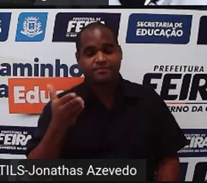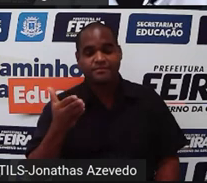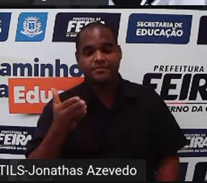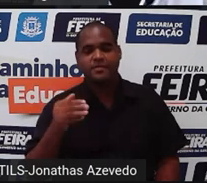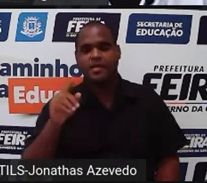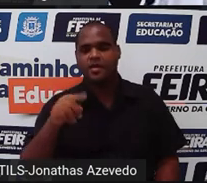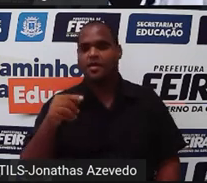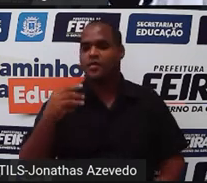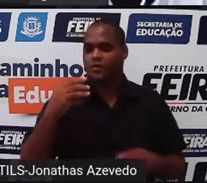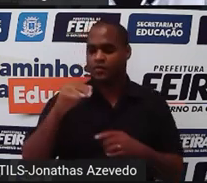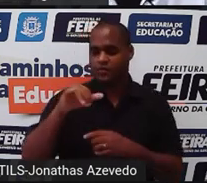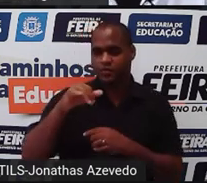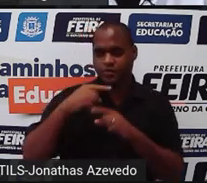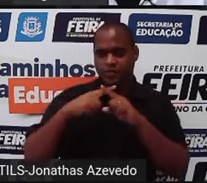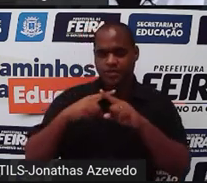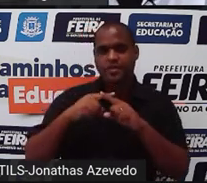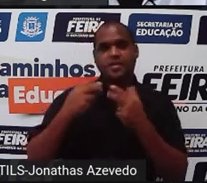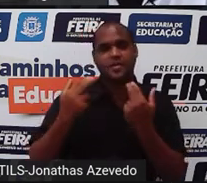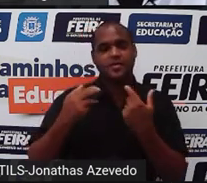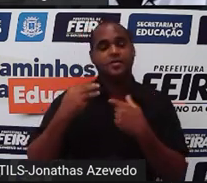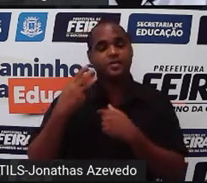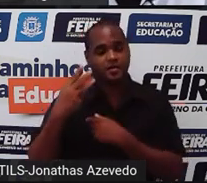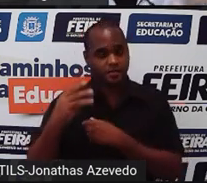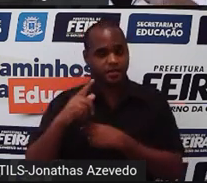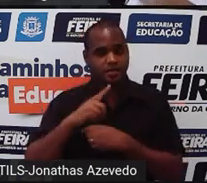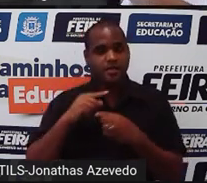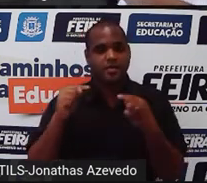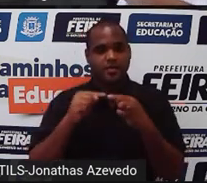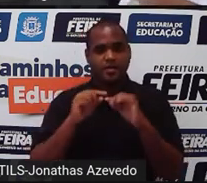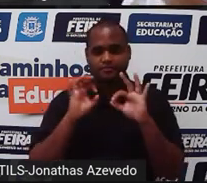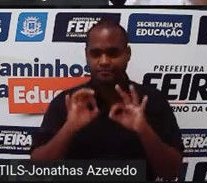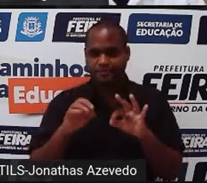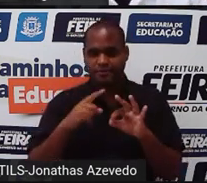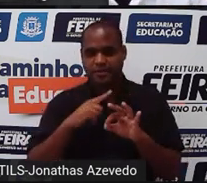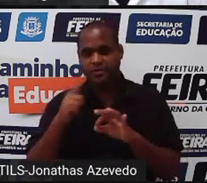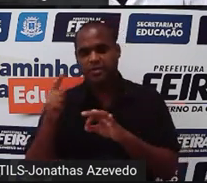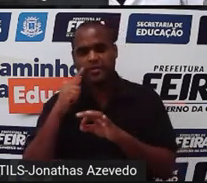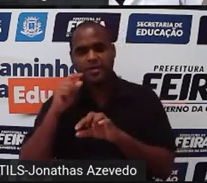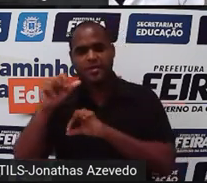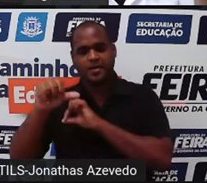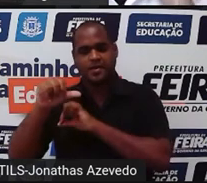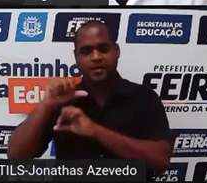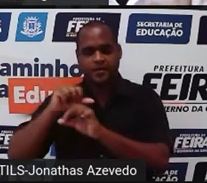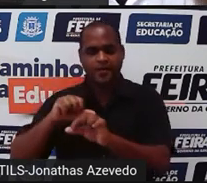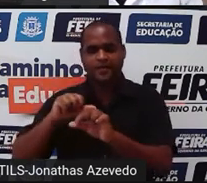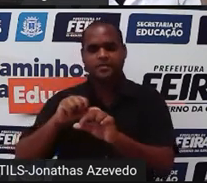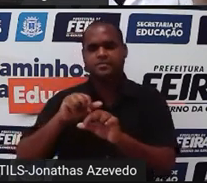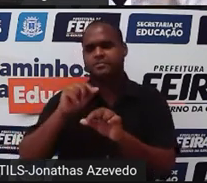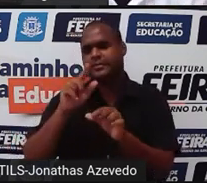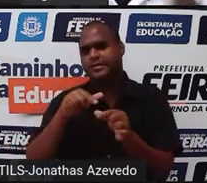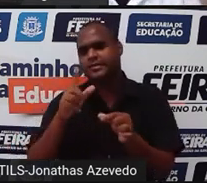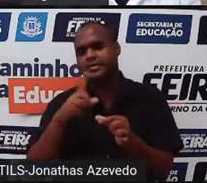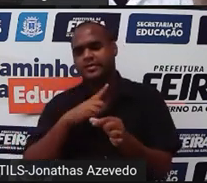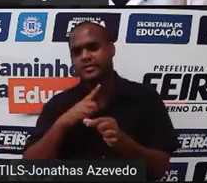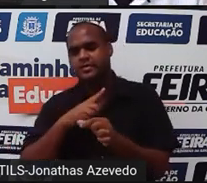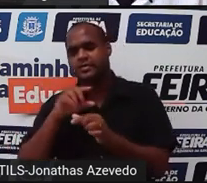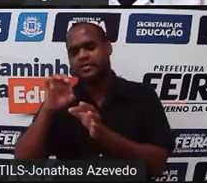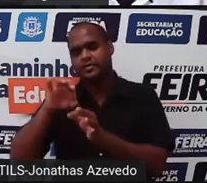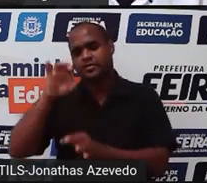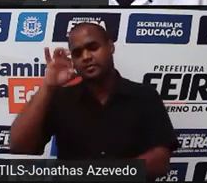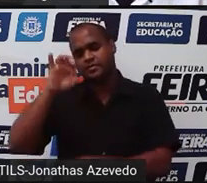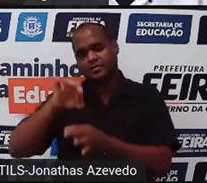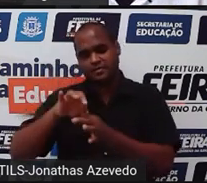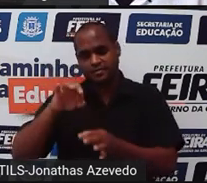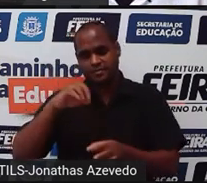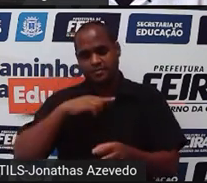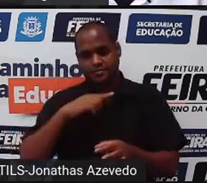que o x foi igual a 3 agora se eu pego nesse ponto e jogo aqui para o lado no eixo em pé o eixo vertical